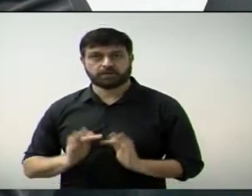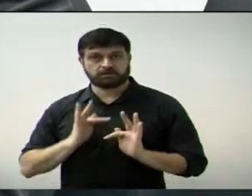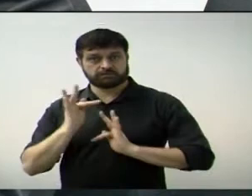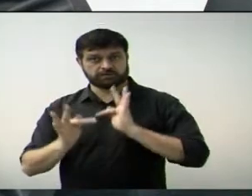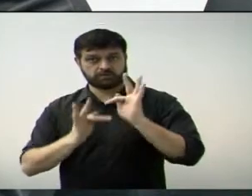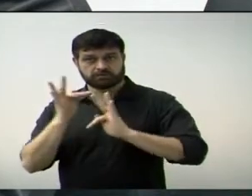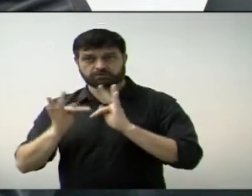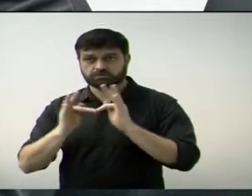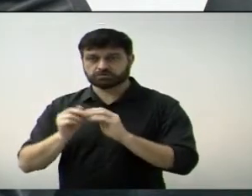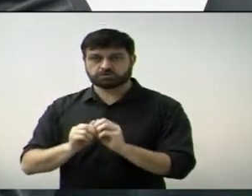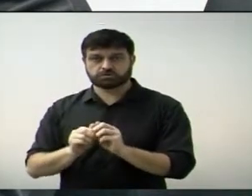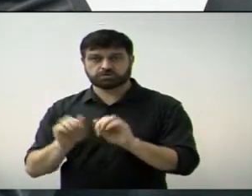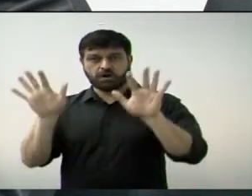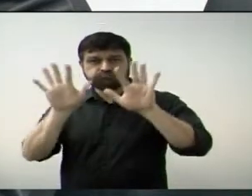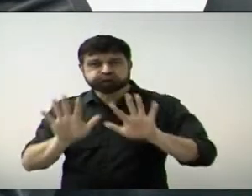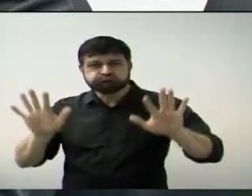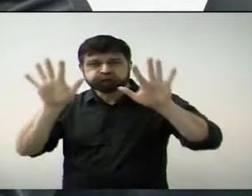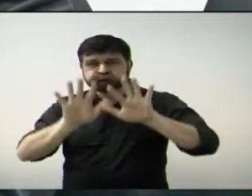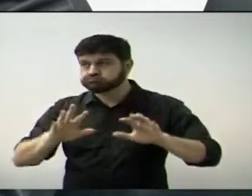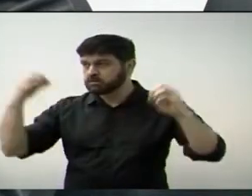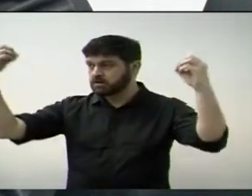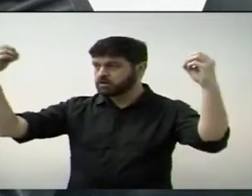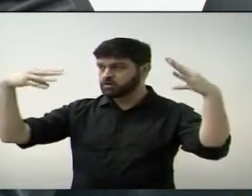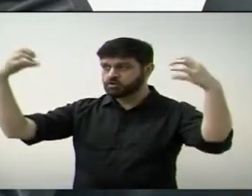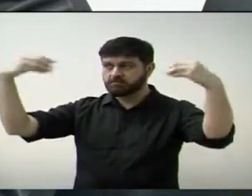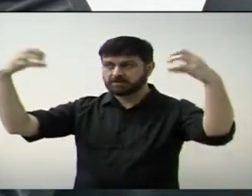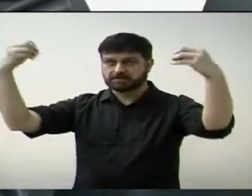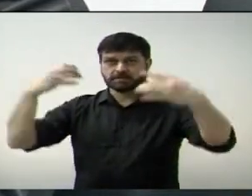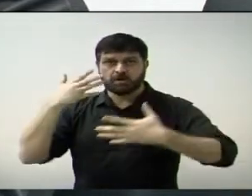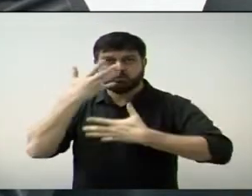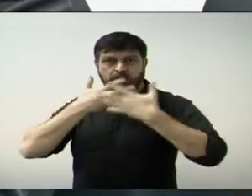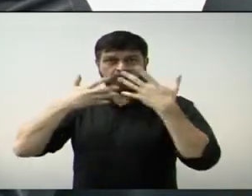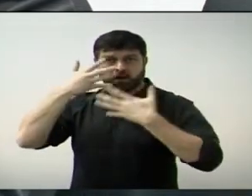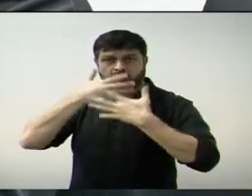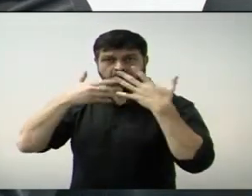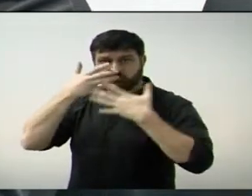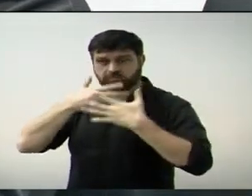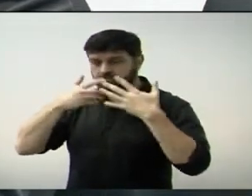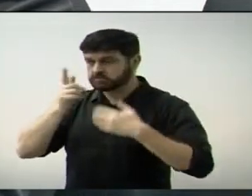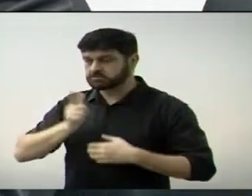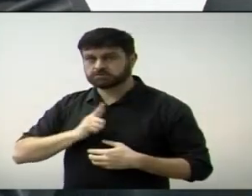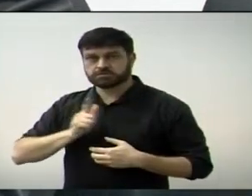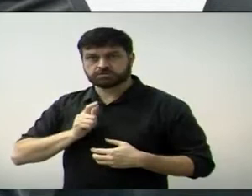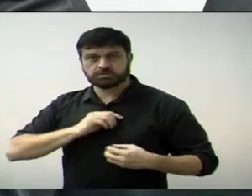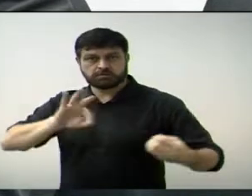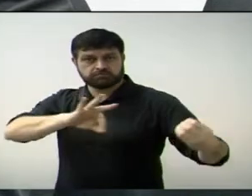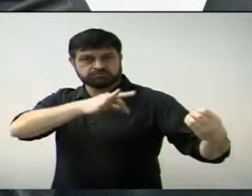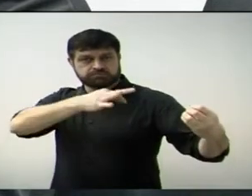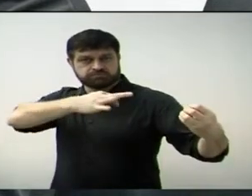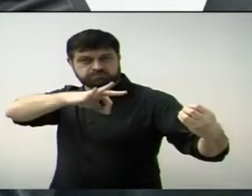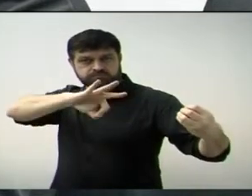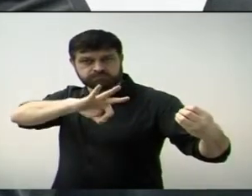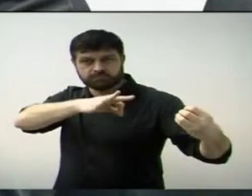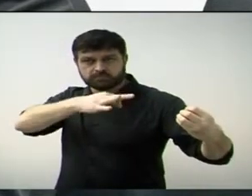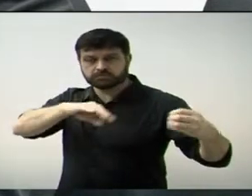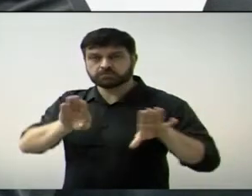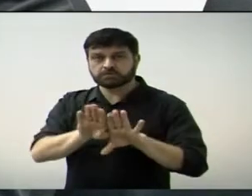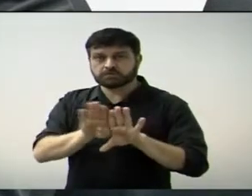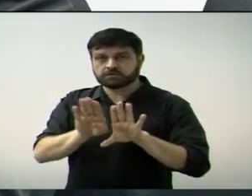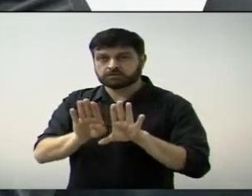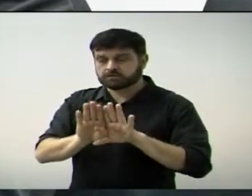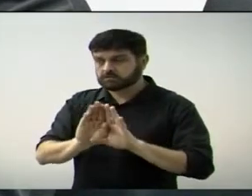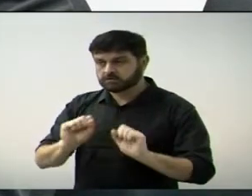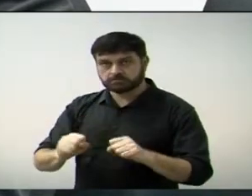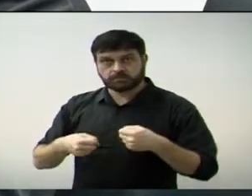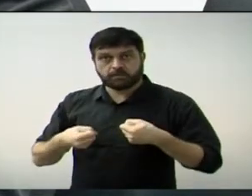envolvidos como cenários, iluminação e as músicas interpretadas por cantores e instrumentistas, além da dedicação e